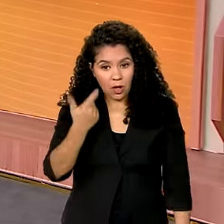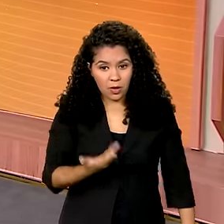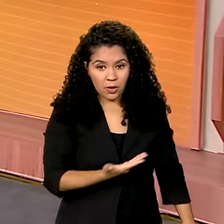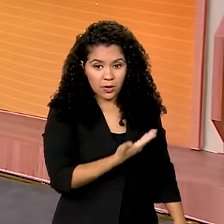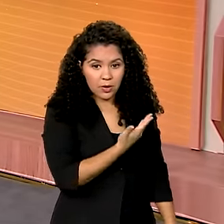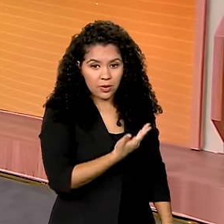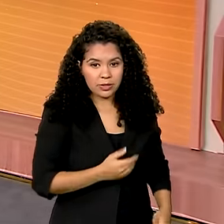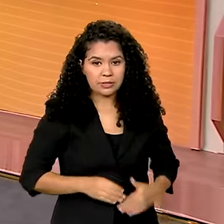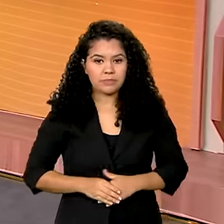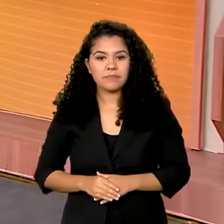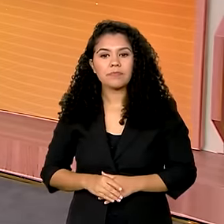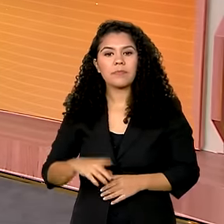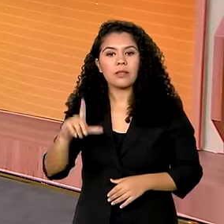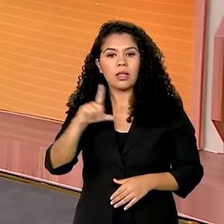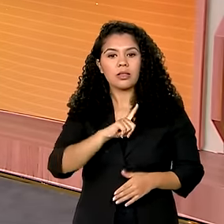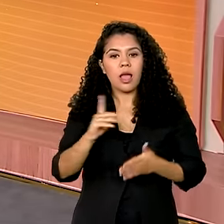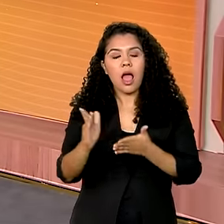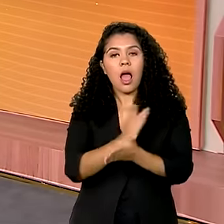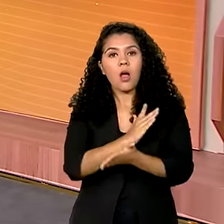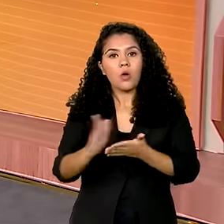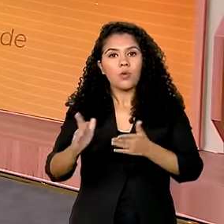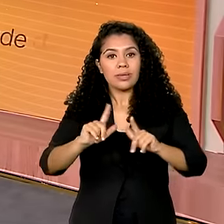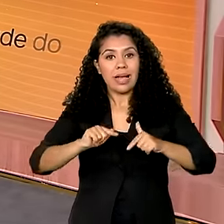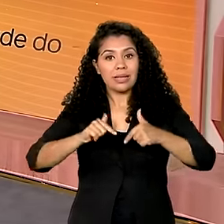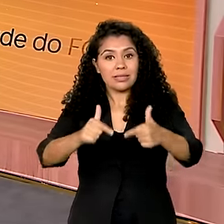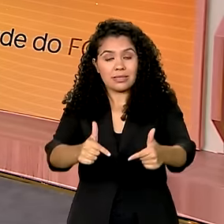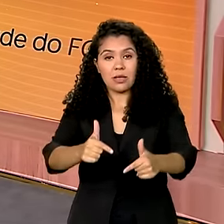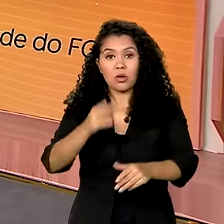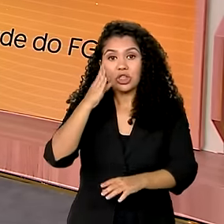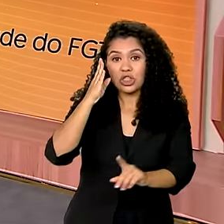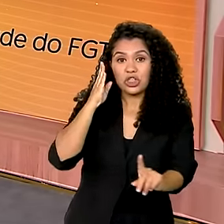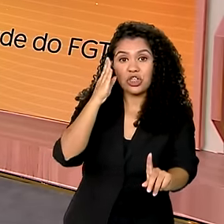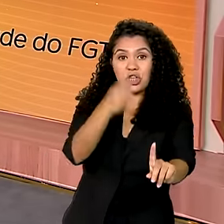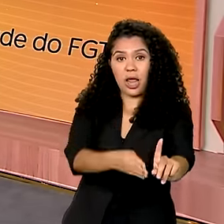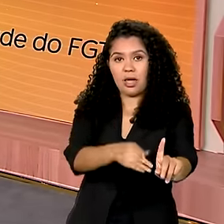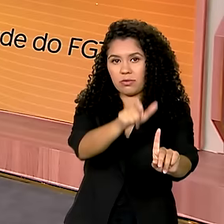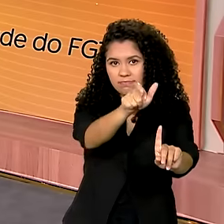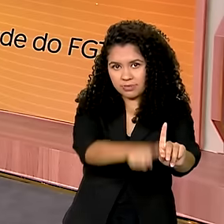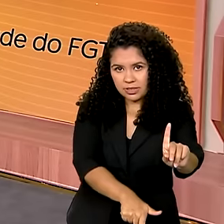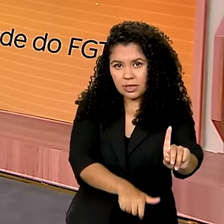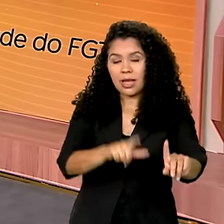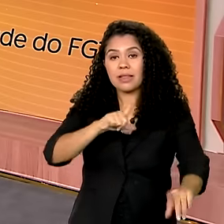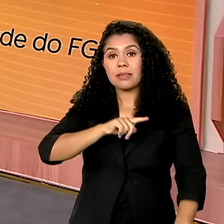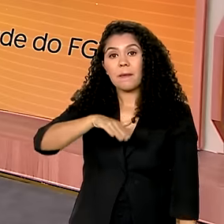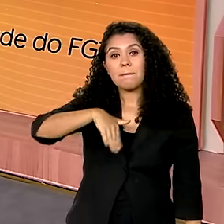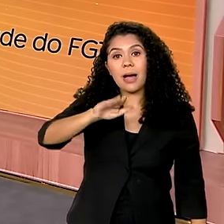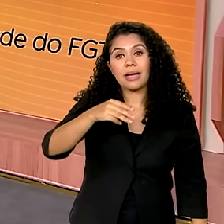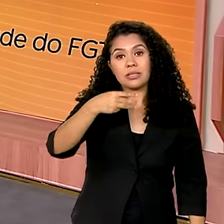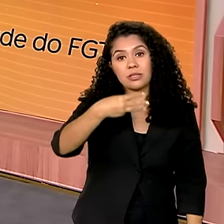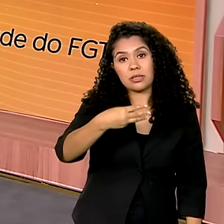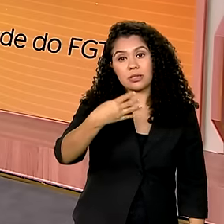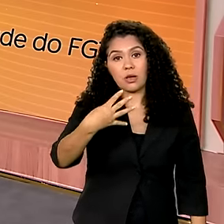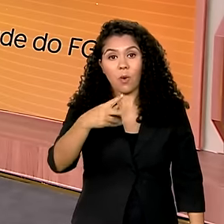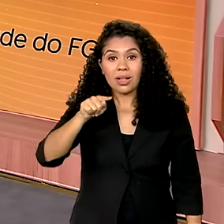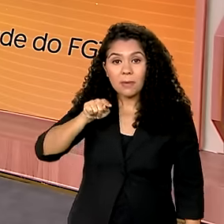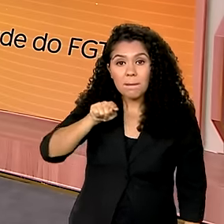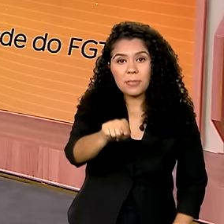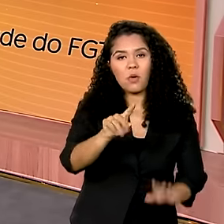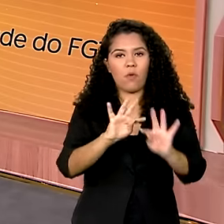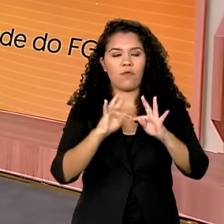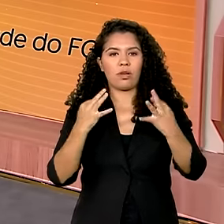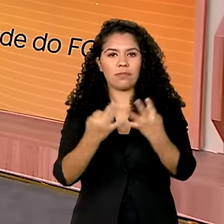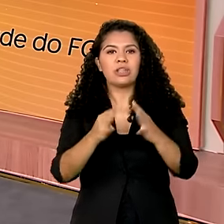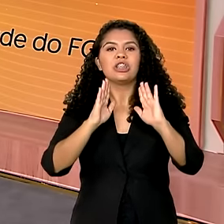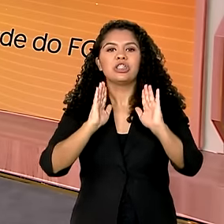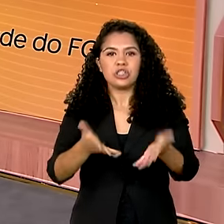primeiro você vê algumas ações de ajuda direta às pessoas. Foram mais de 34 mil famílias que